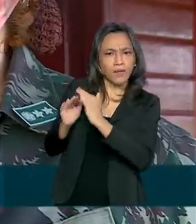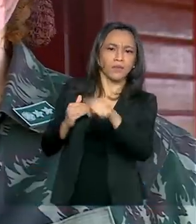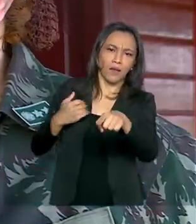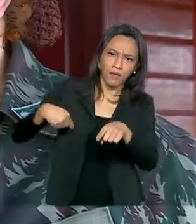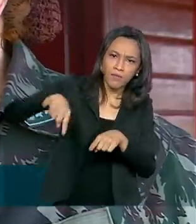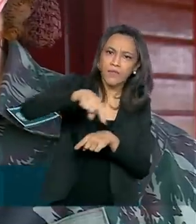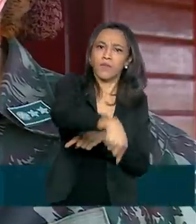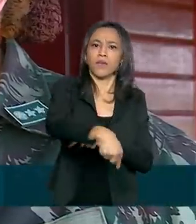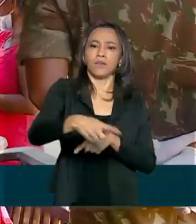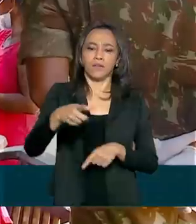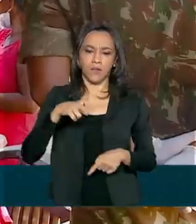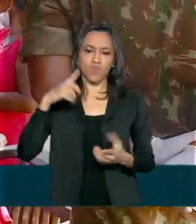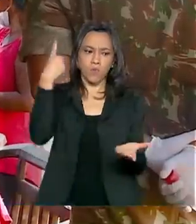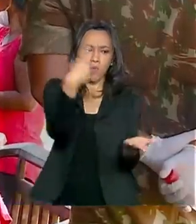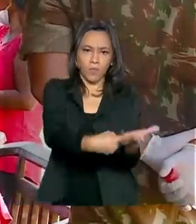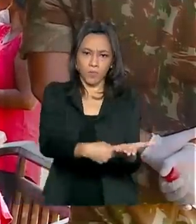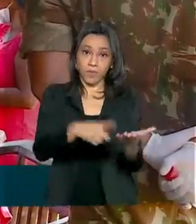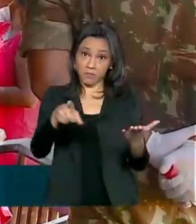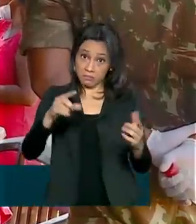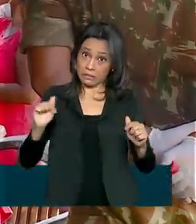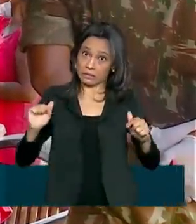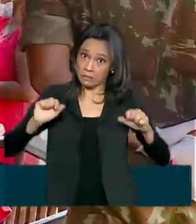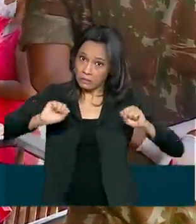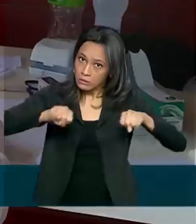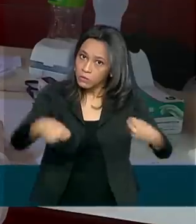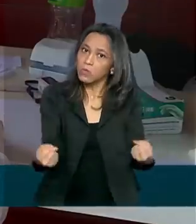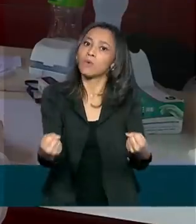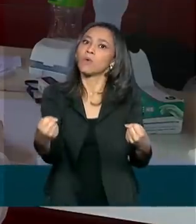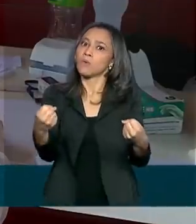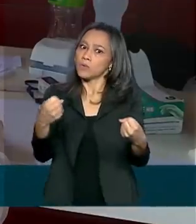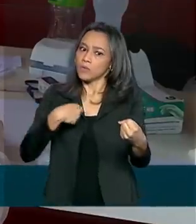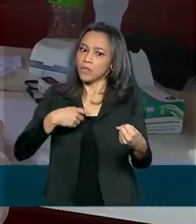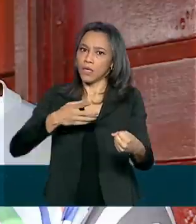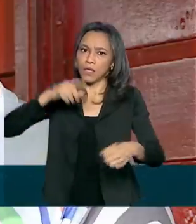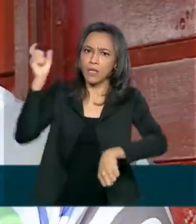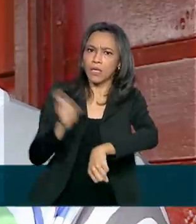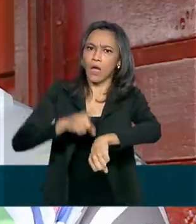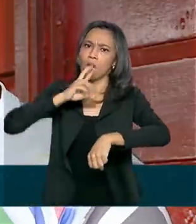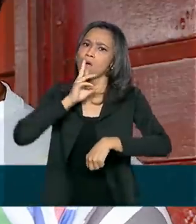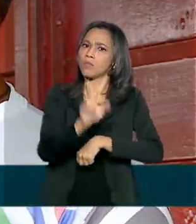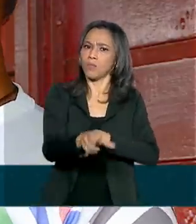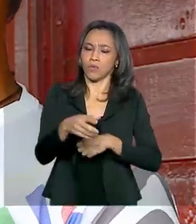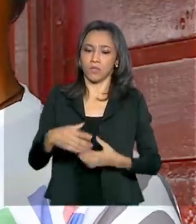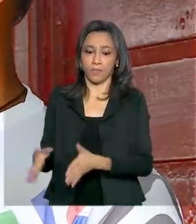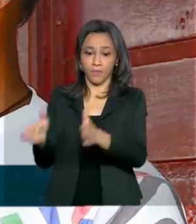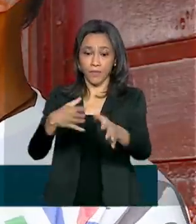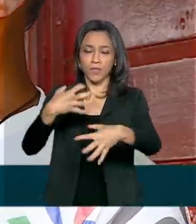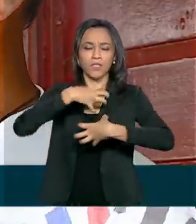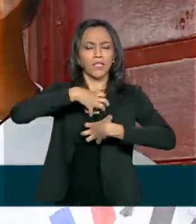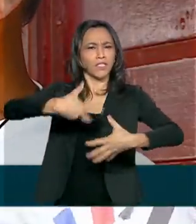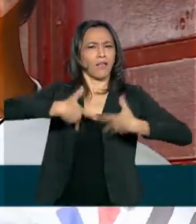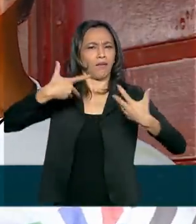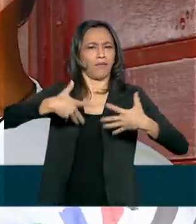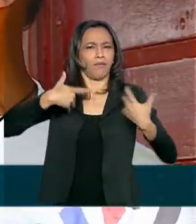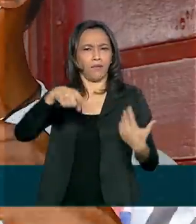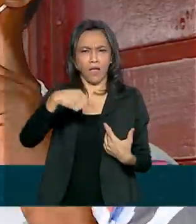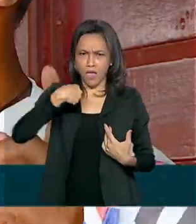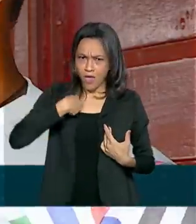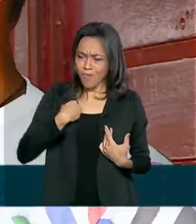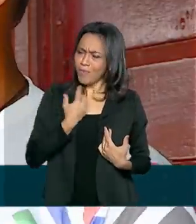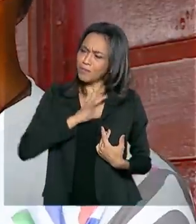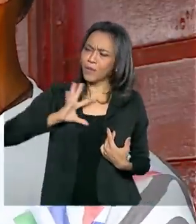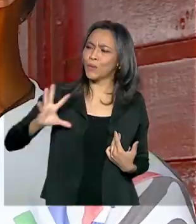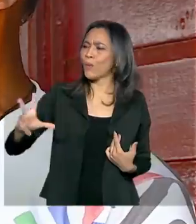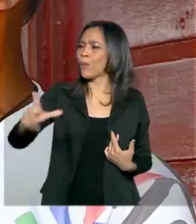sentimento é de dever cumprido. Dedicação que tem resultado imediato. É uma alegria para nós. Não somente eu, mas